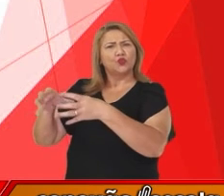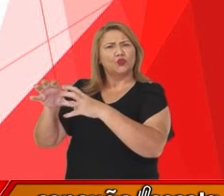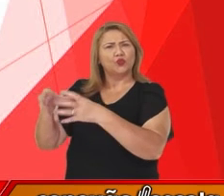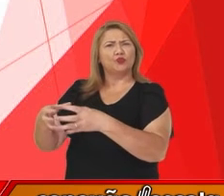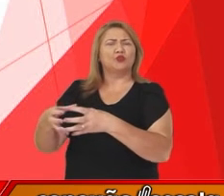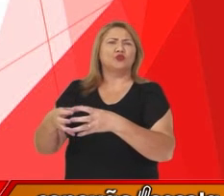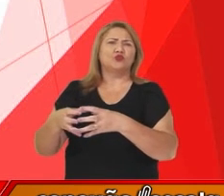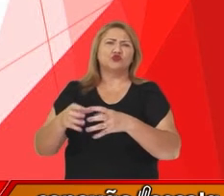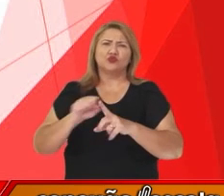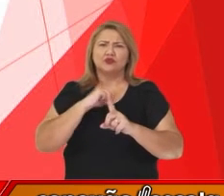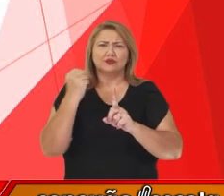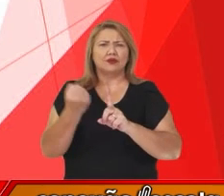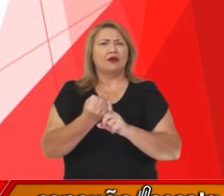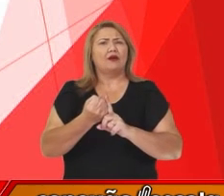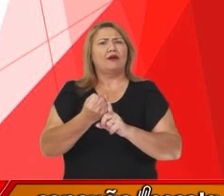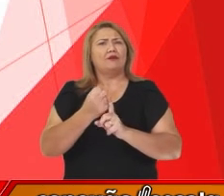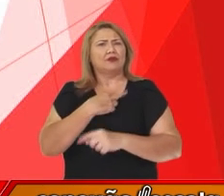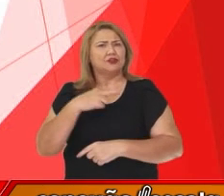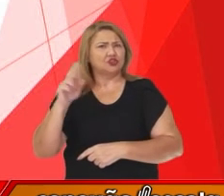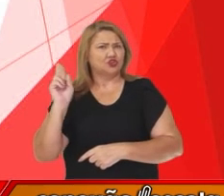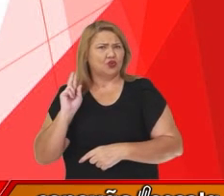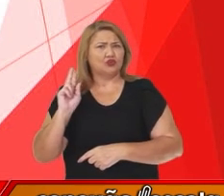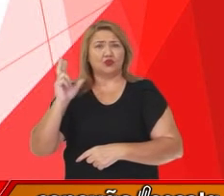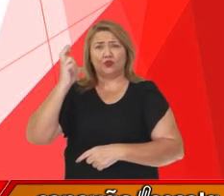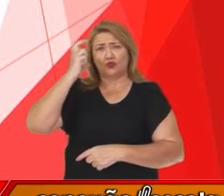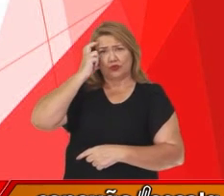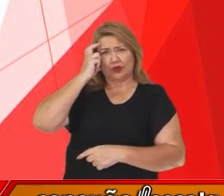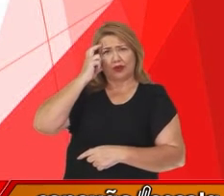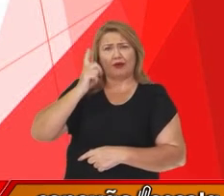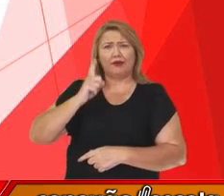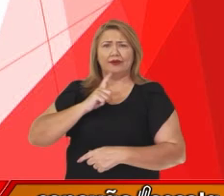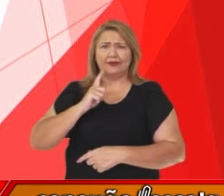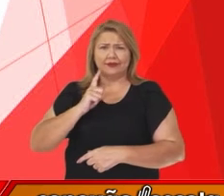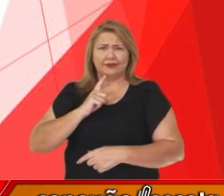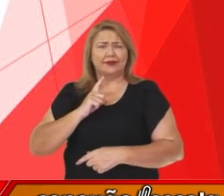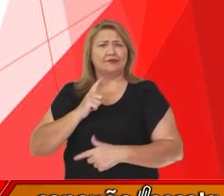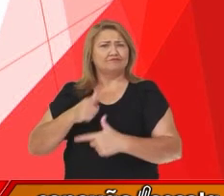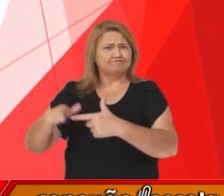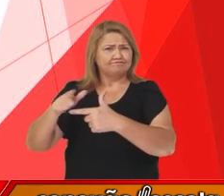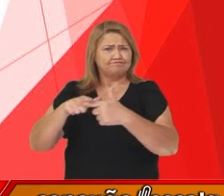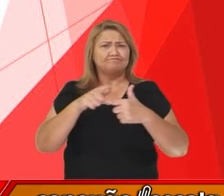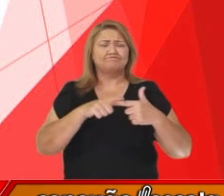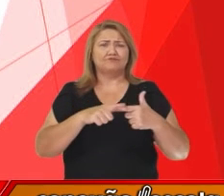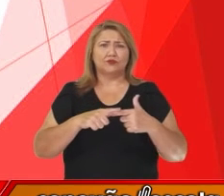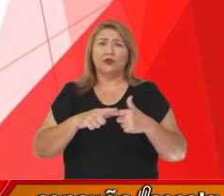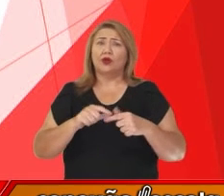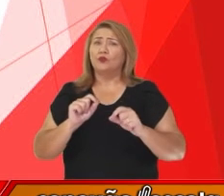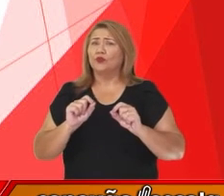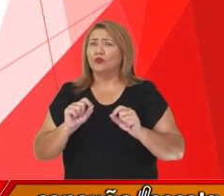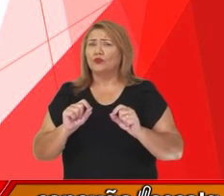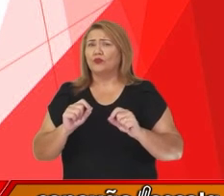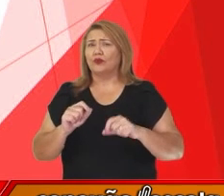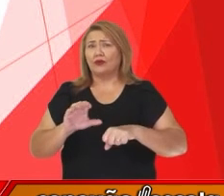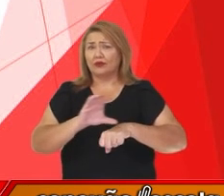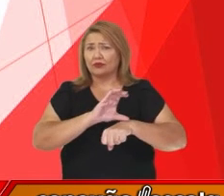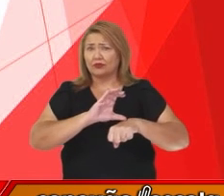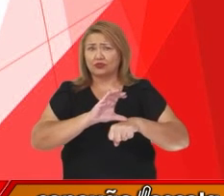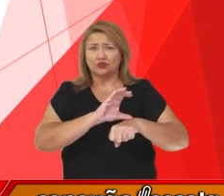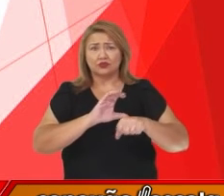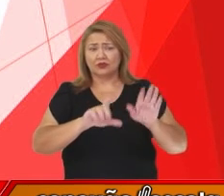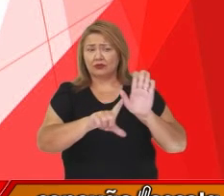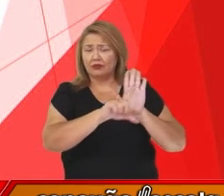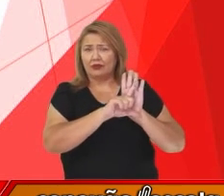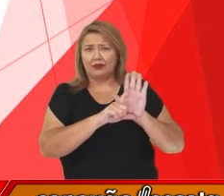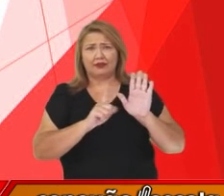religiosas e culturais. que gera conflito com outros valores assegurados pela Constituição, como a dignidade da